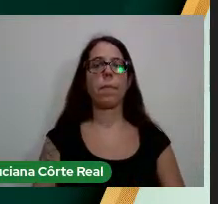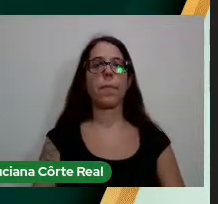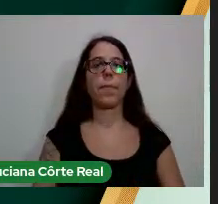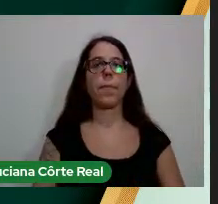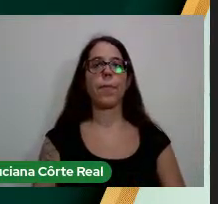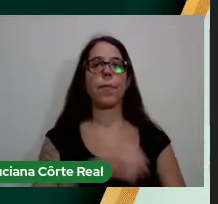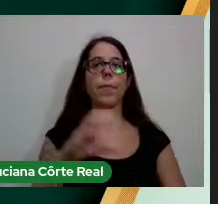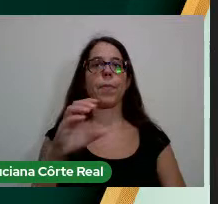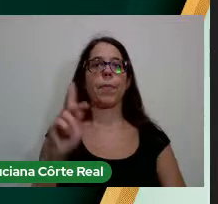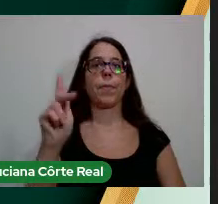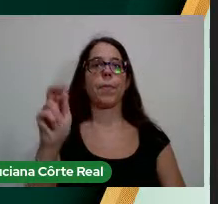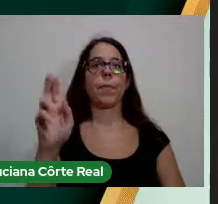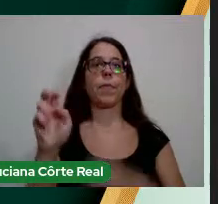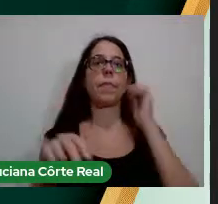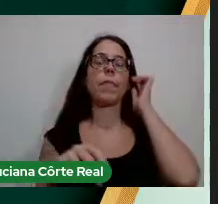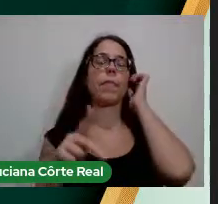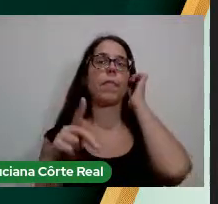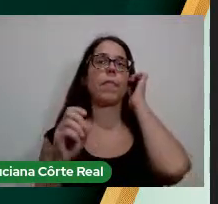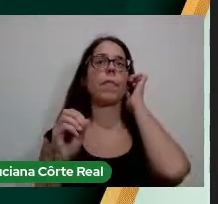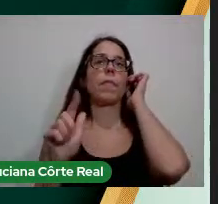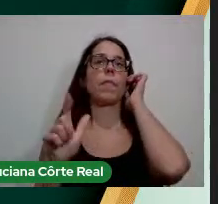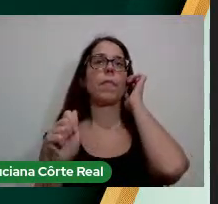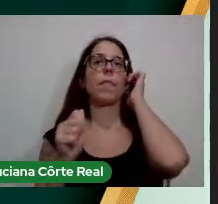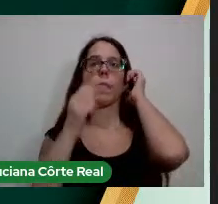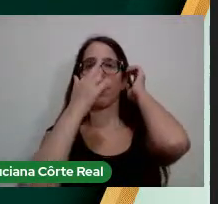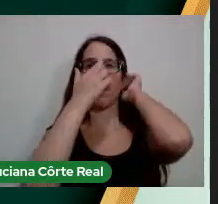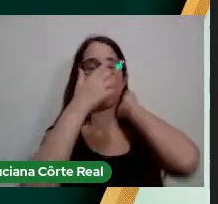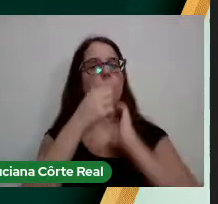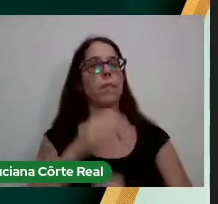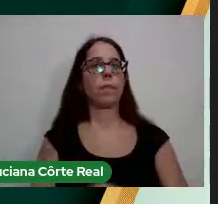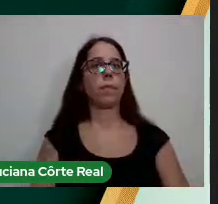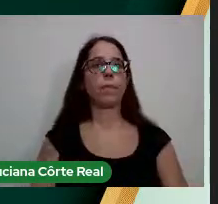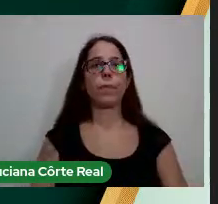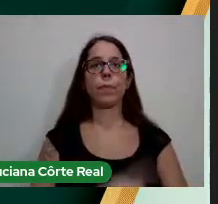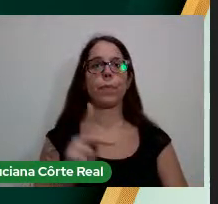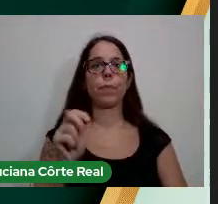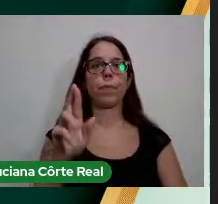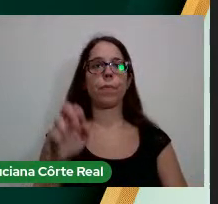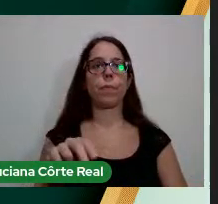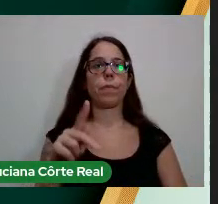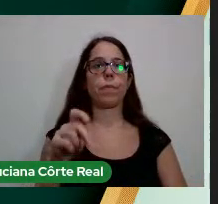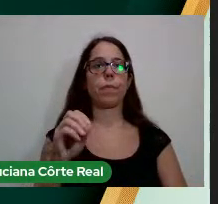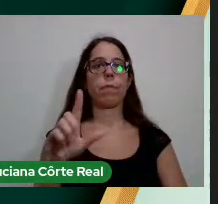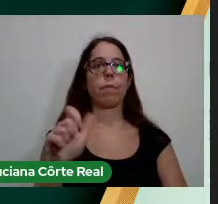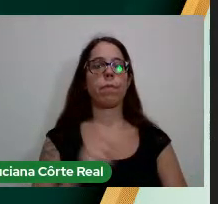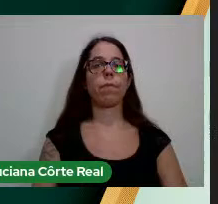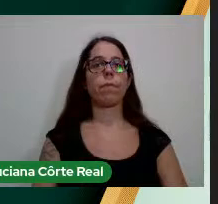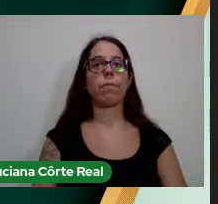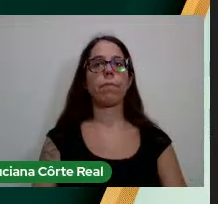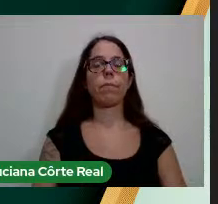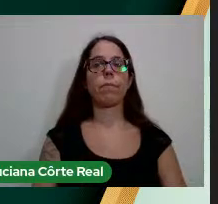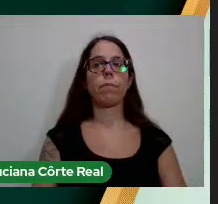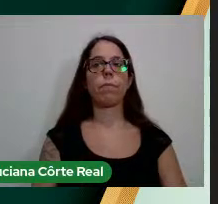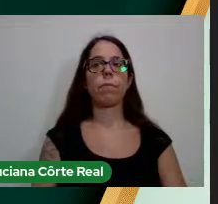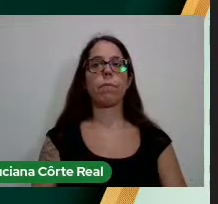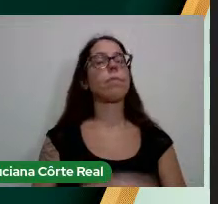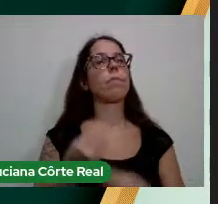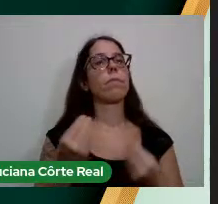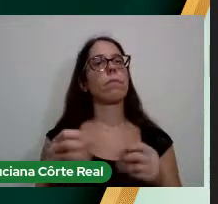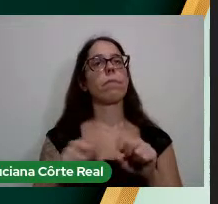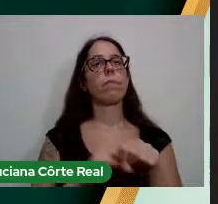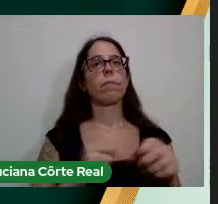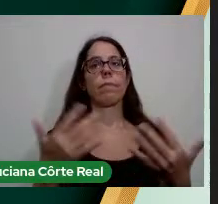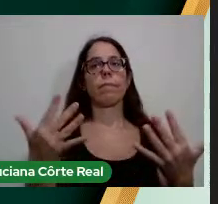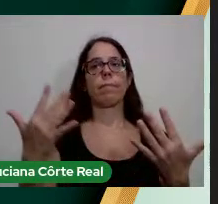Karen Paola Taborda Monção Karen Paola Taborda Monção Confiro o tio Grau